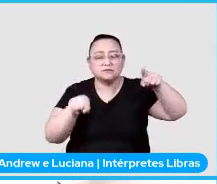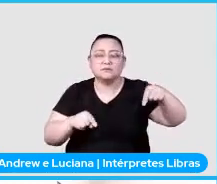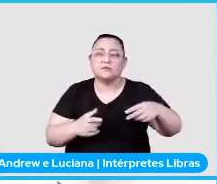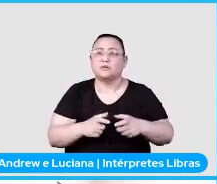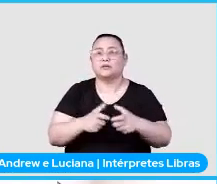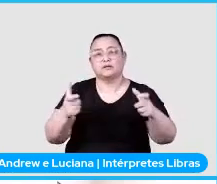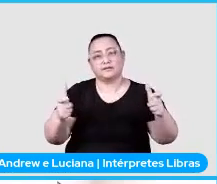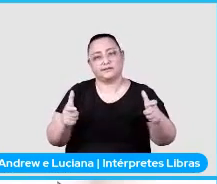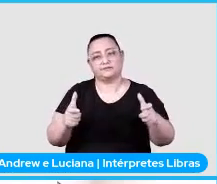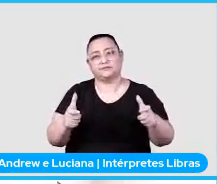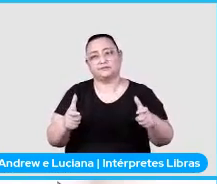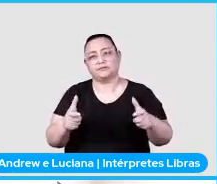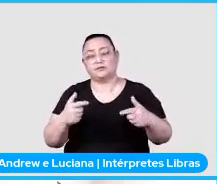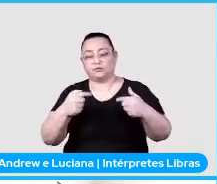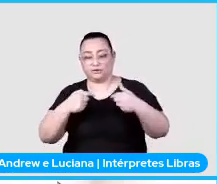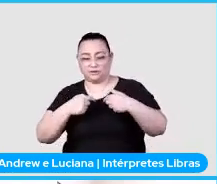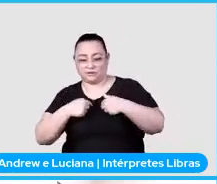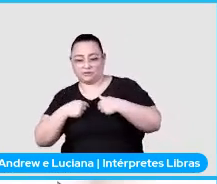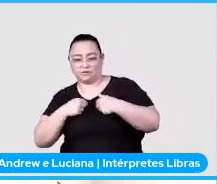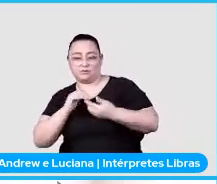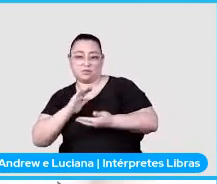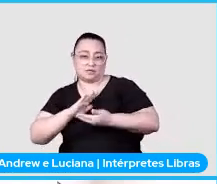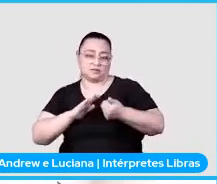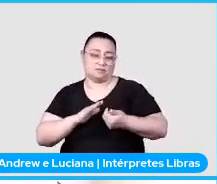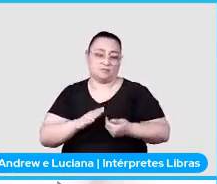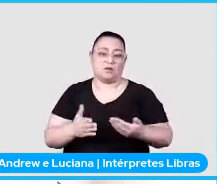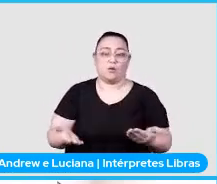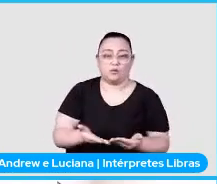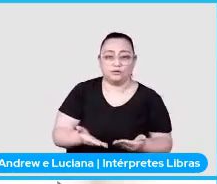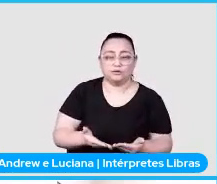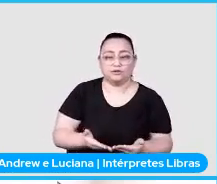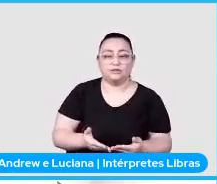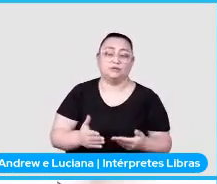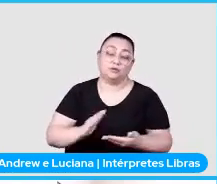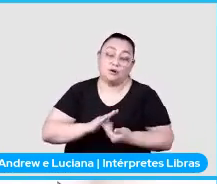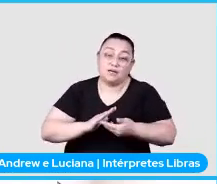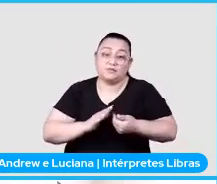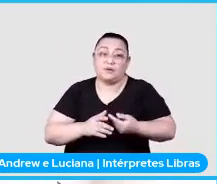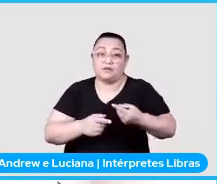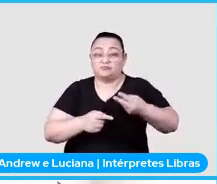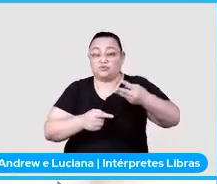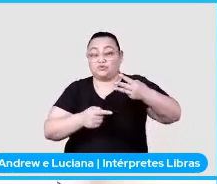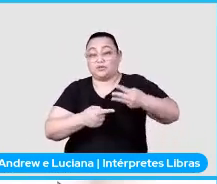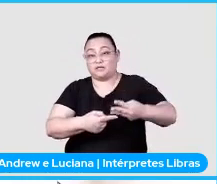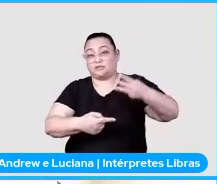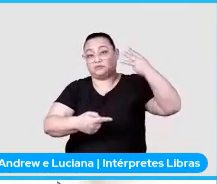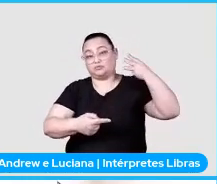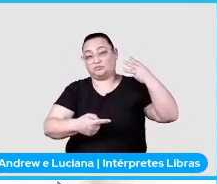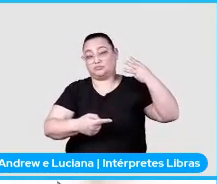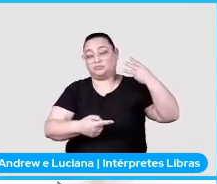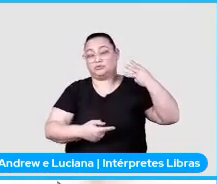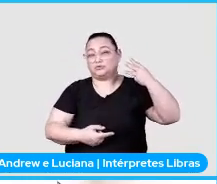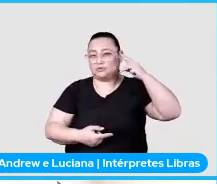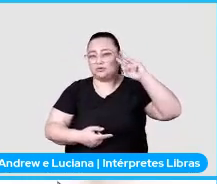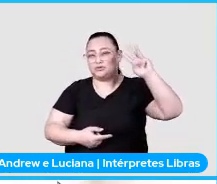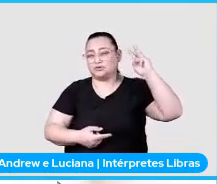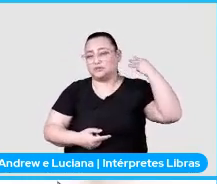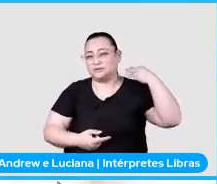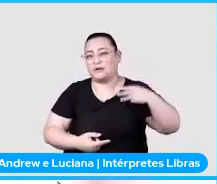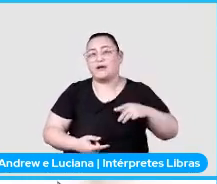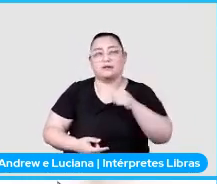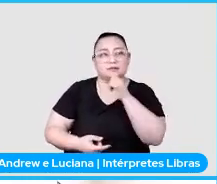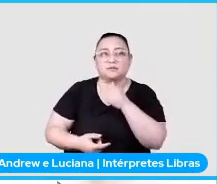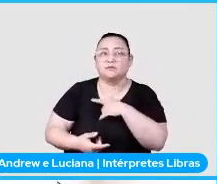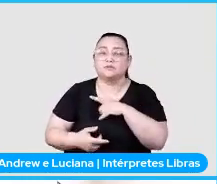entre o que eu raspei hoje e o que eu raspei nos três últimos dias. Isso é bom para casos como, por exemplo, se o site mudou por